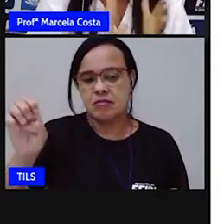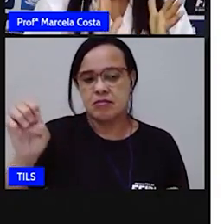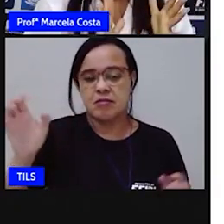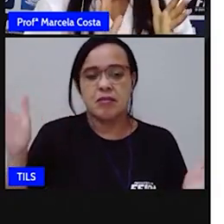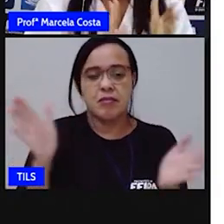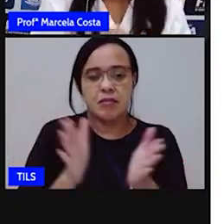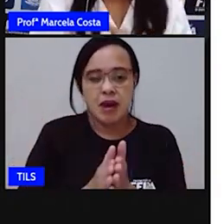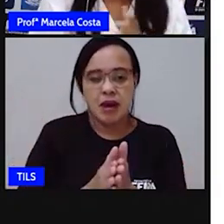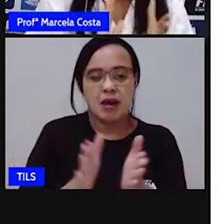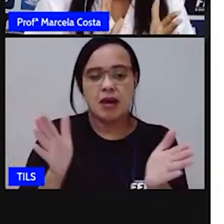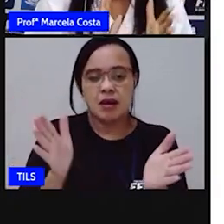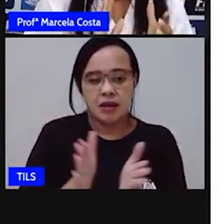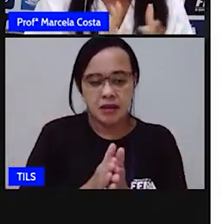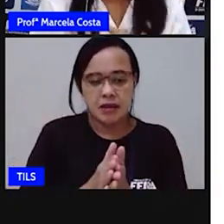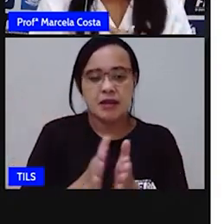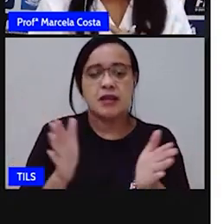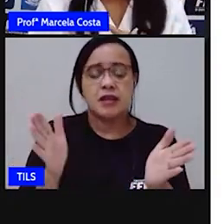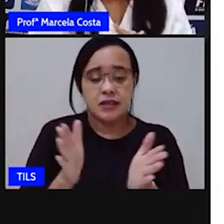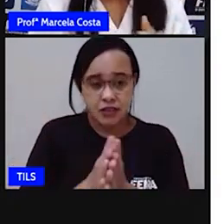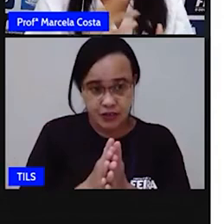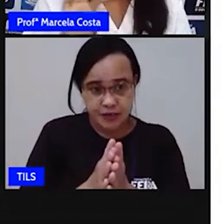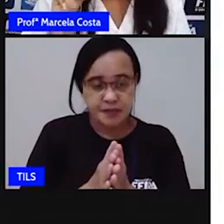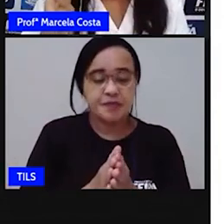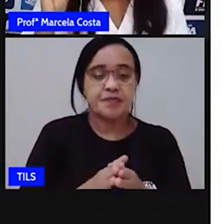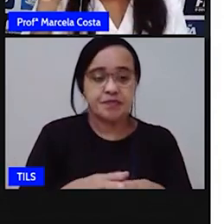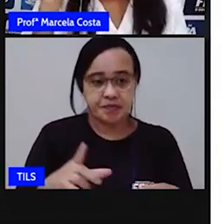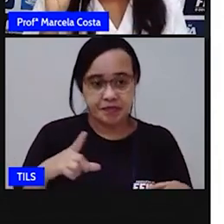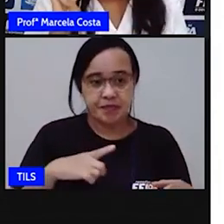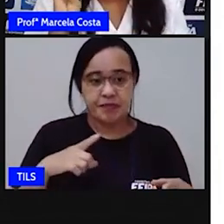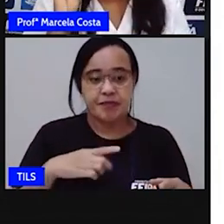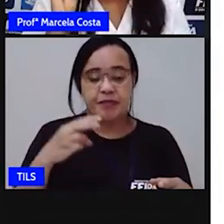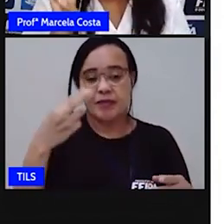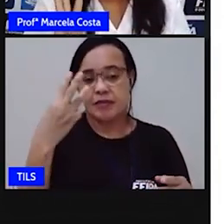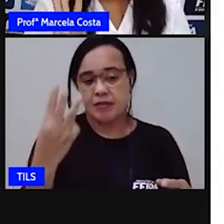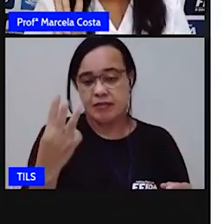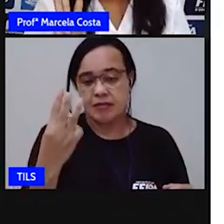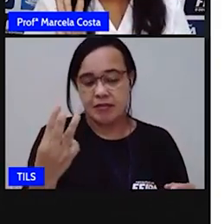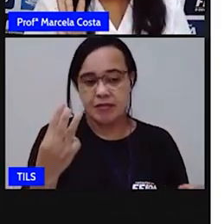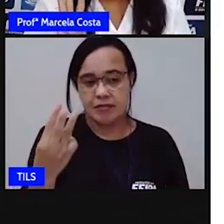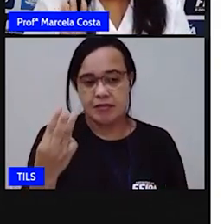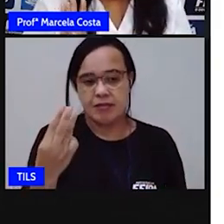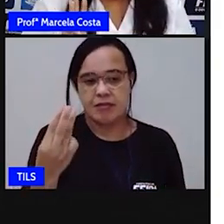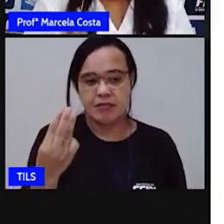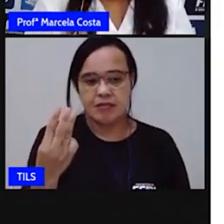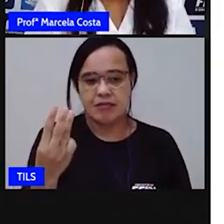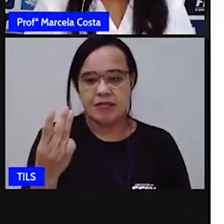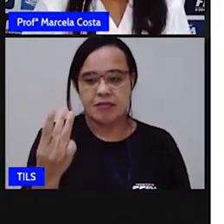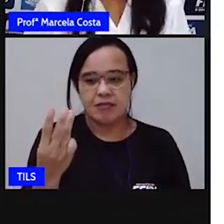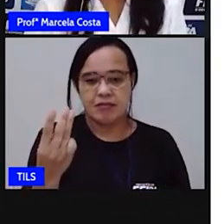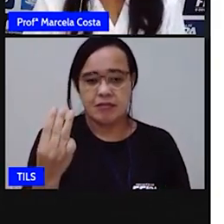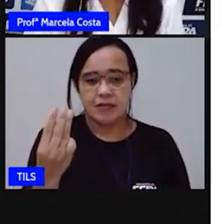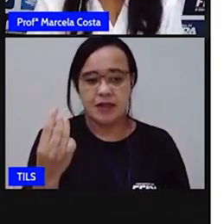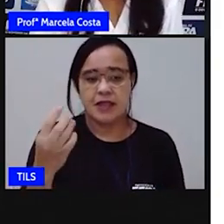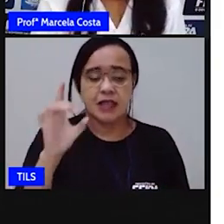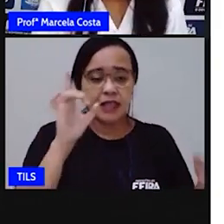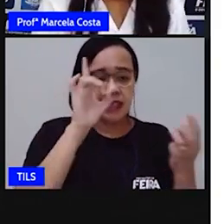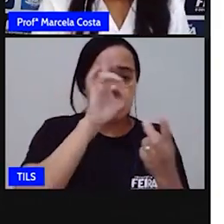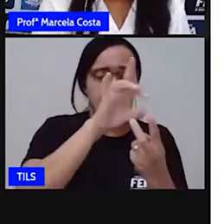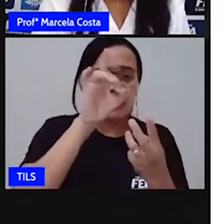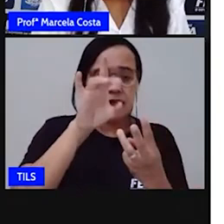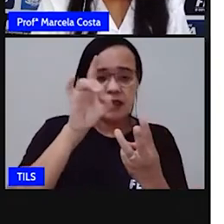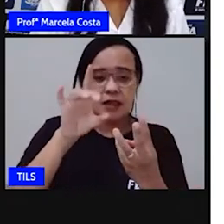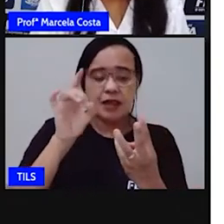P-A-R-E-D-I. Temos três sílabas. Em cada sílaba tem